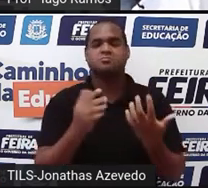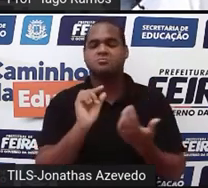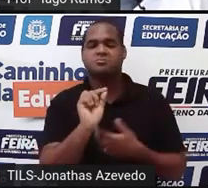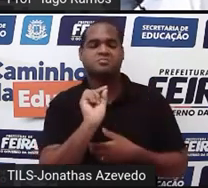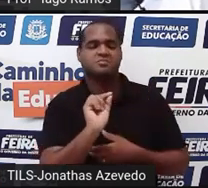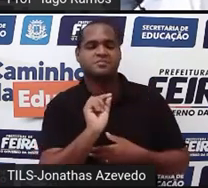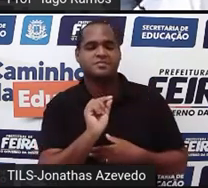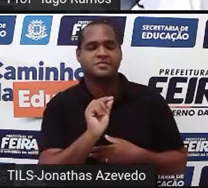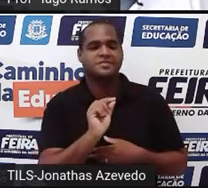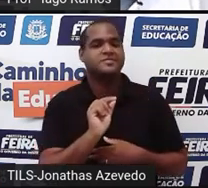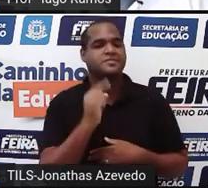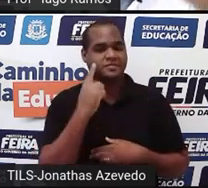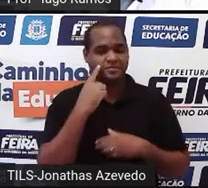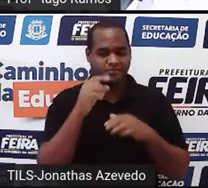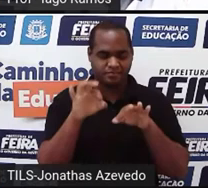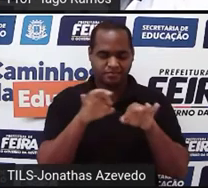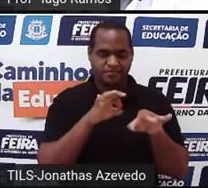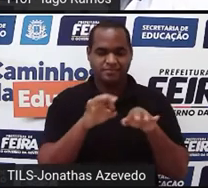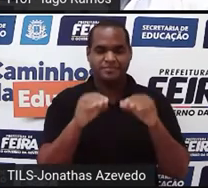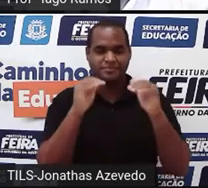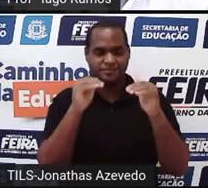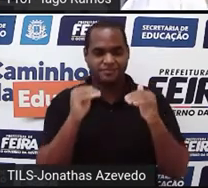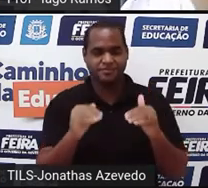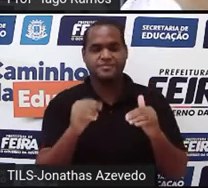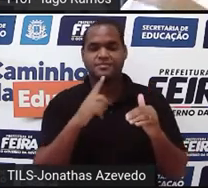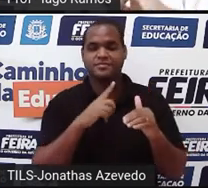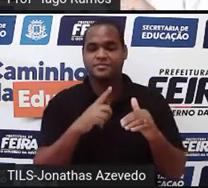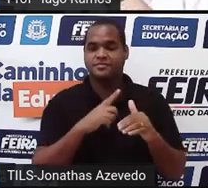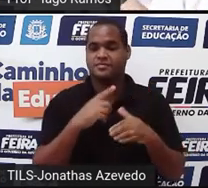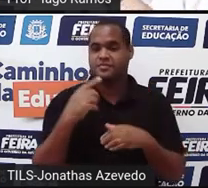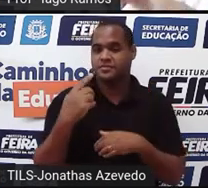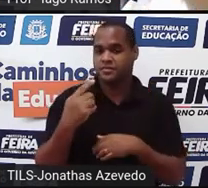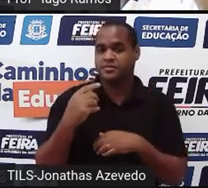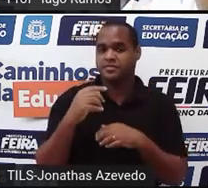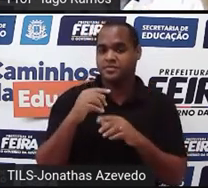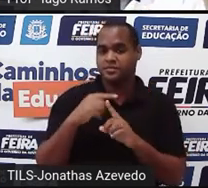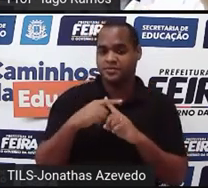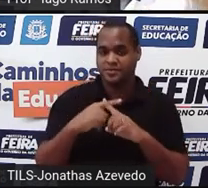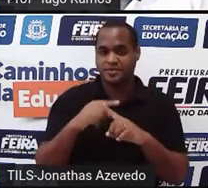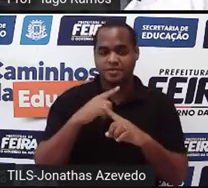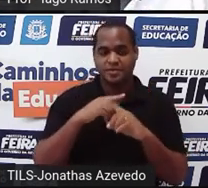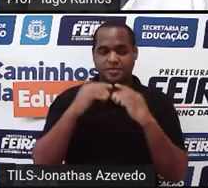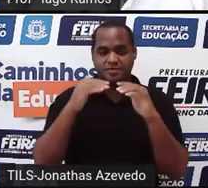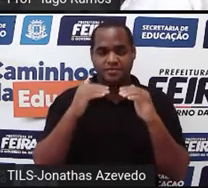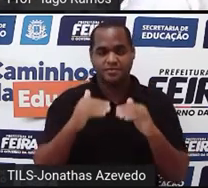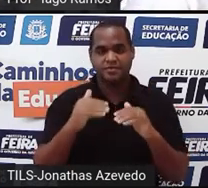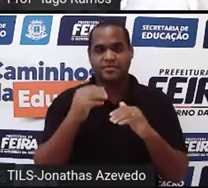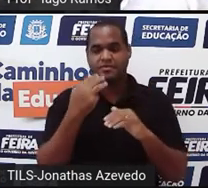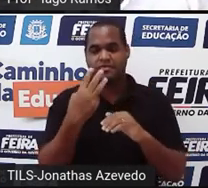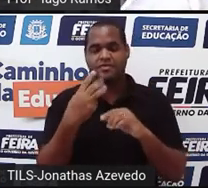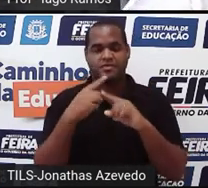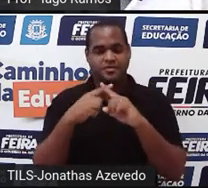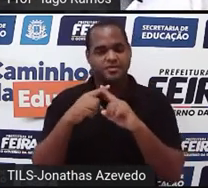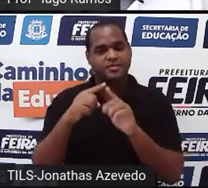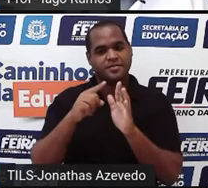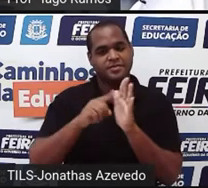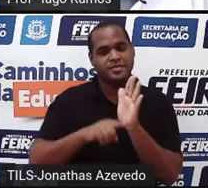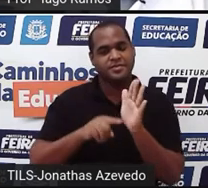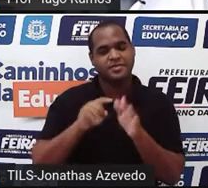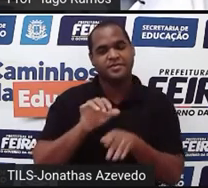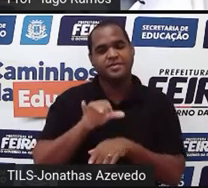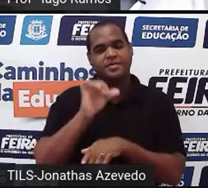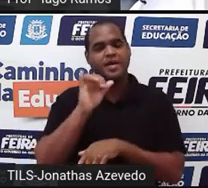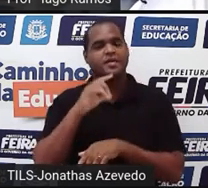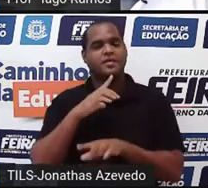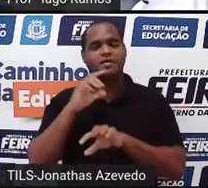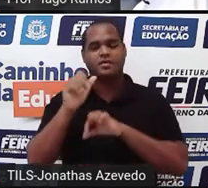Naquela mesma ordem. Então, o que tem x em cima com o que tem x embaixo, 3x com menos 1x, isso vai dar